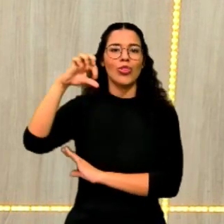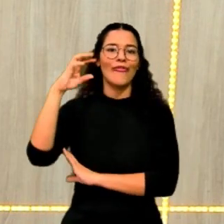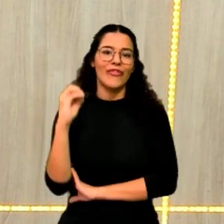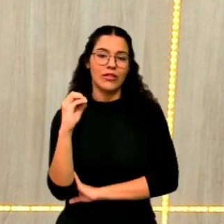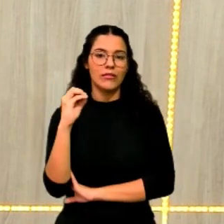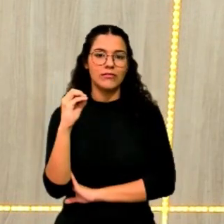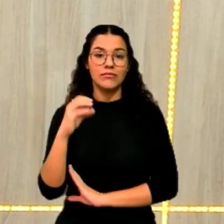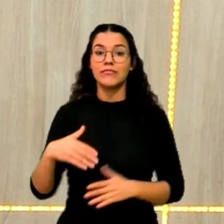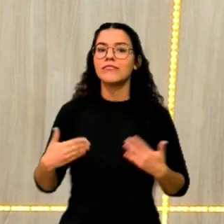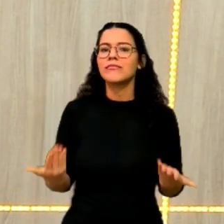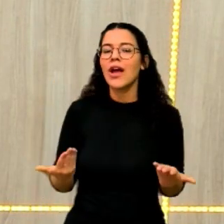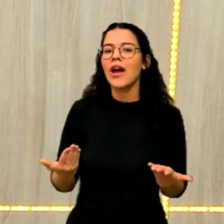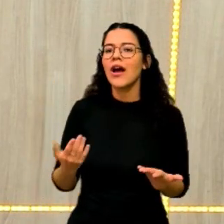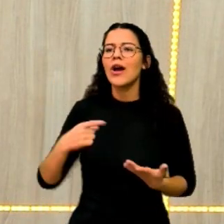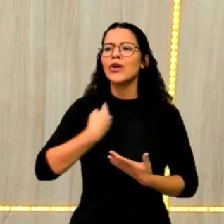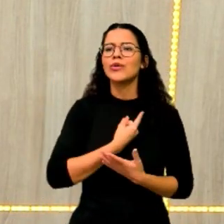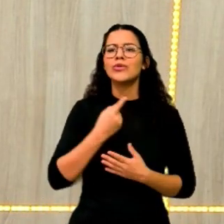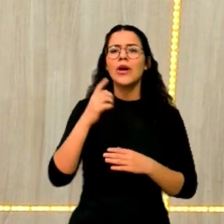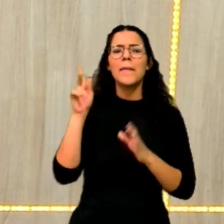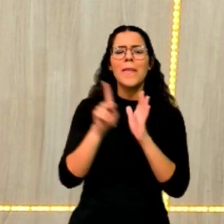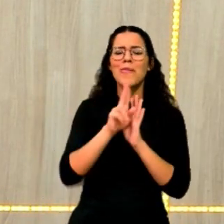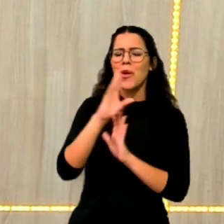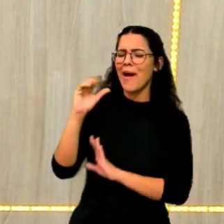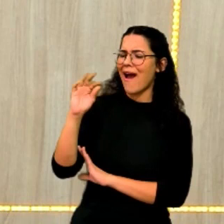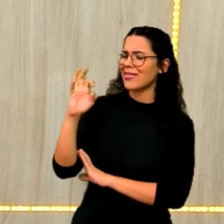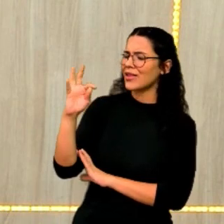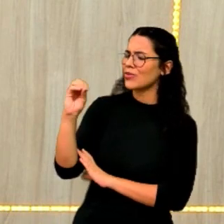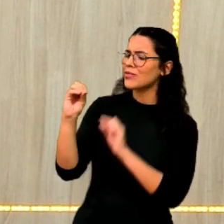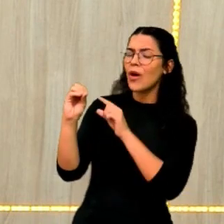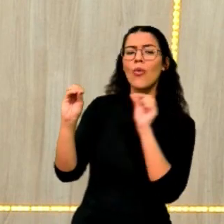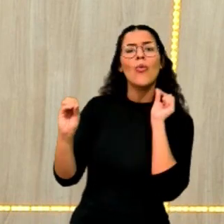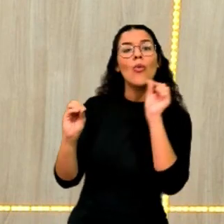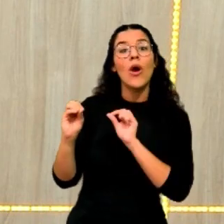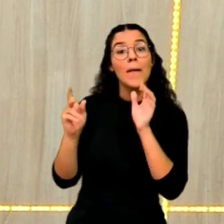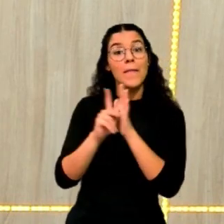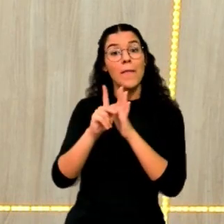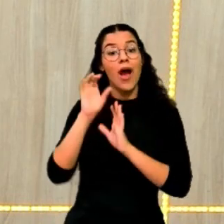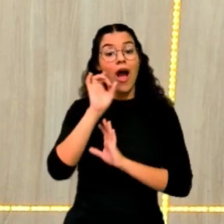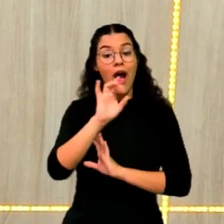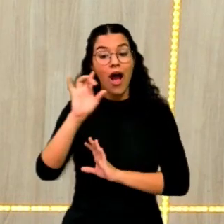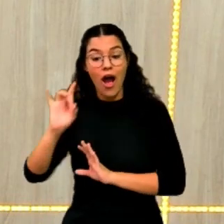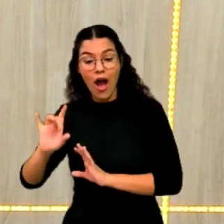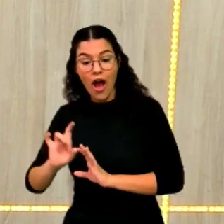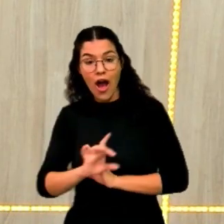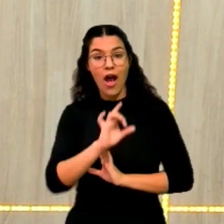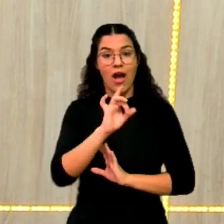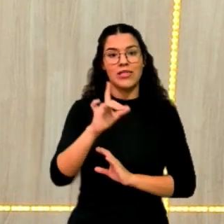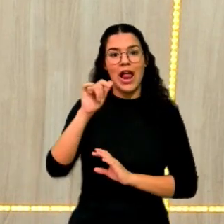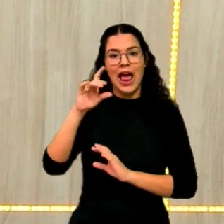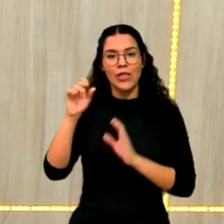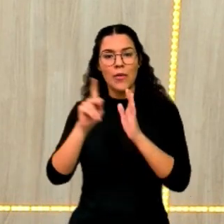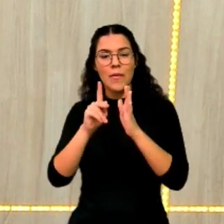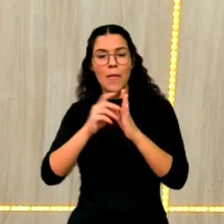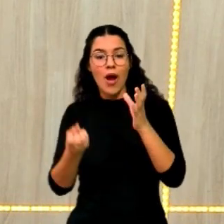E aí, quem é a chama de cateto? A gente chama de cateto justamente os lados que formam este ângulo de